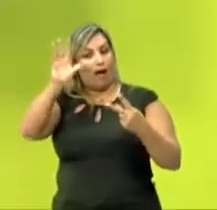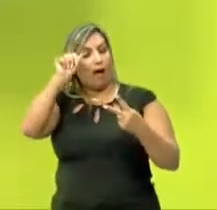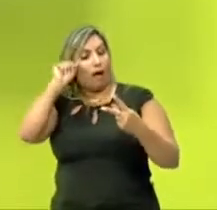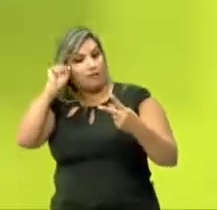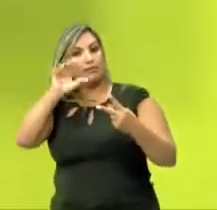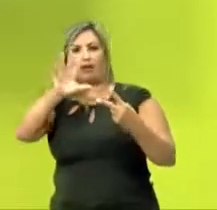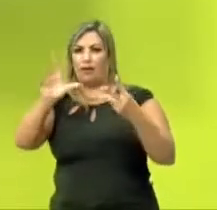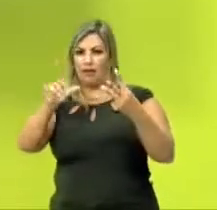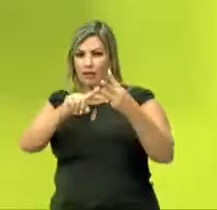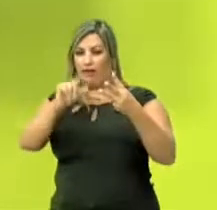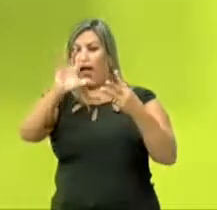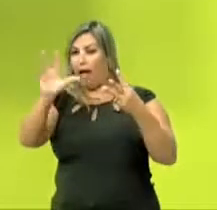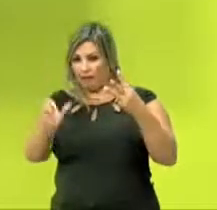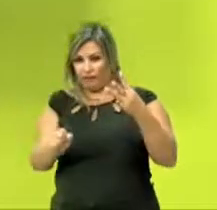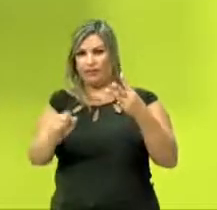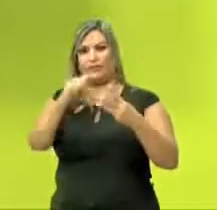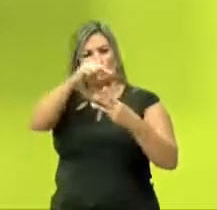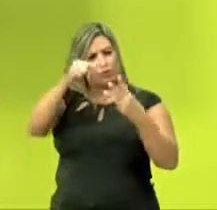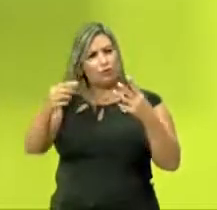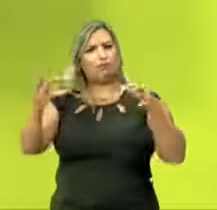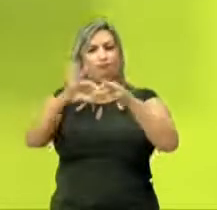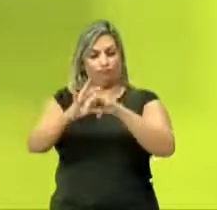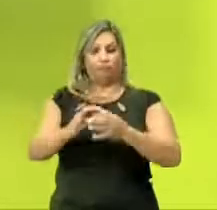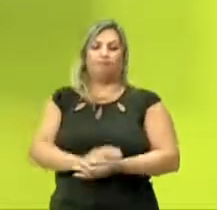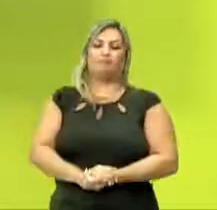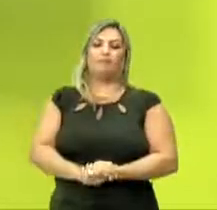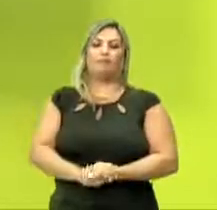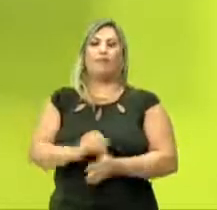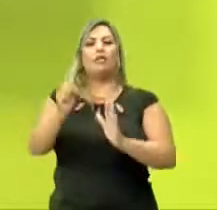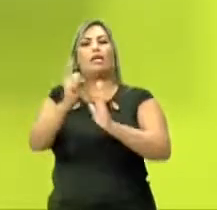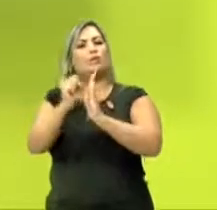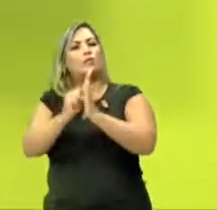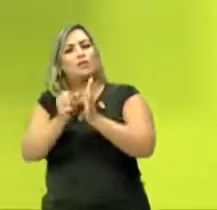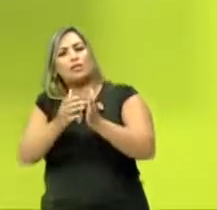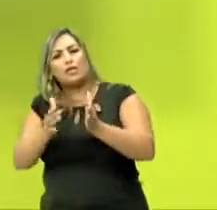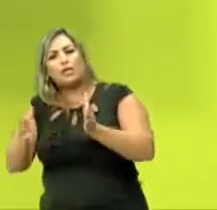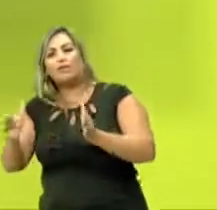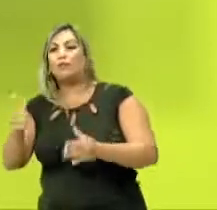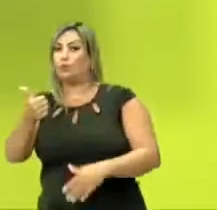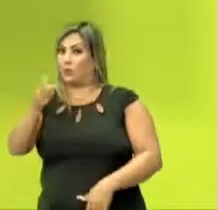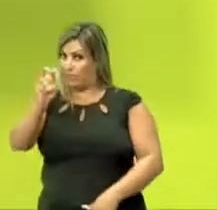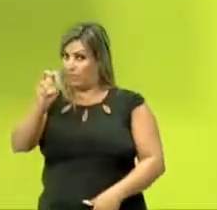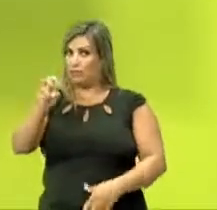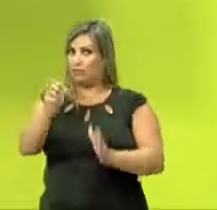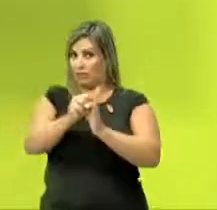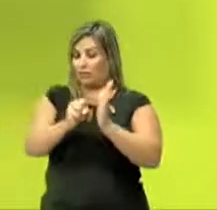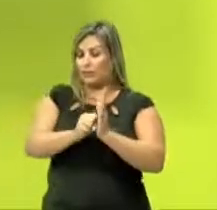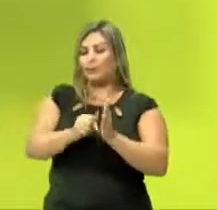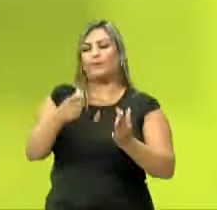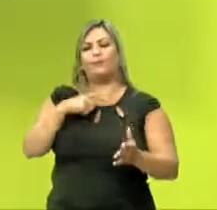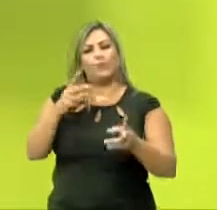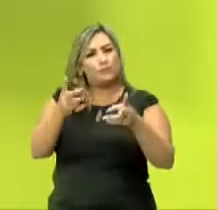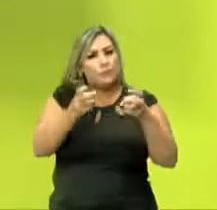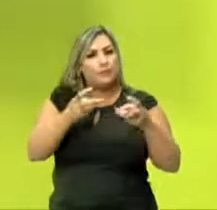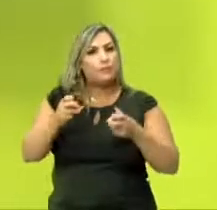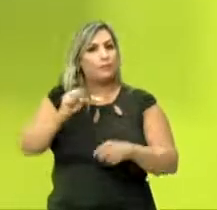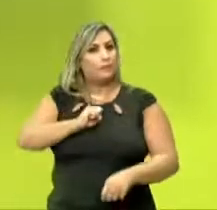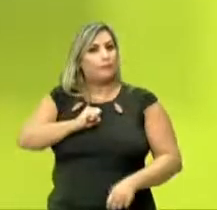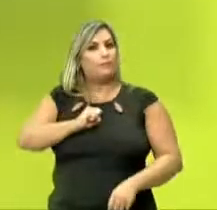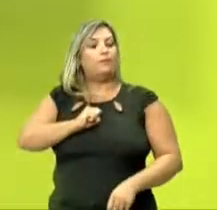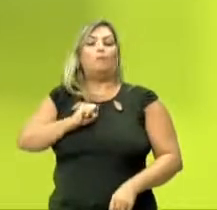África. Quando chega o período colonial, lá no século XV já, nós veremos aí os europeus,